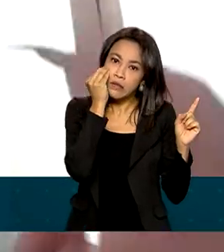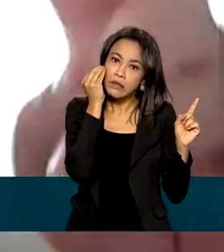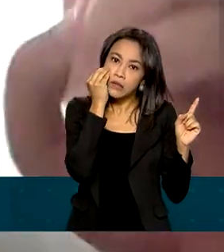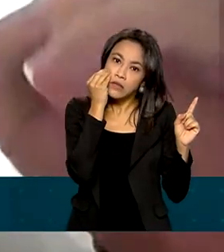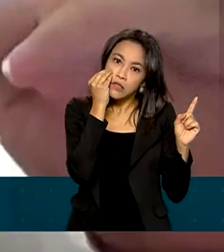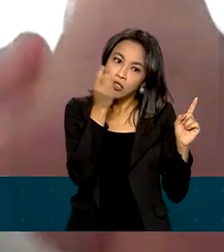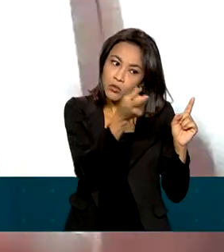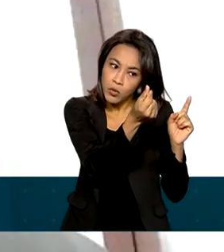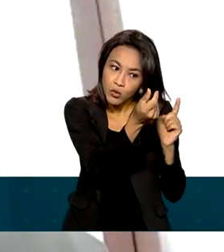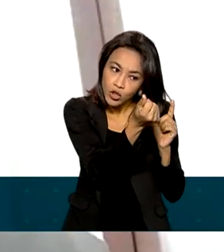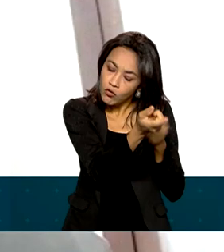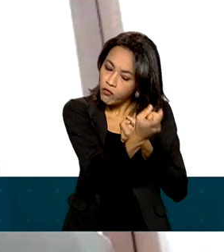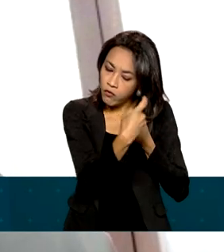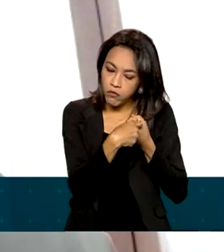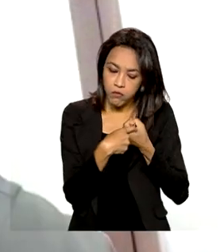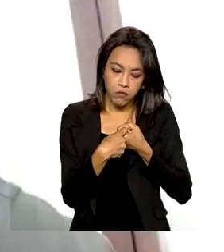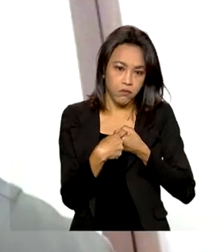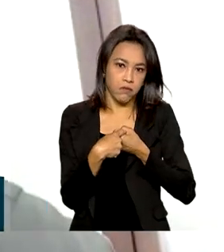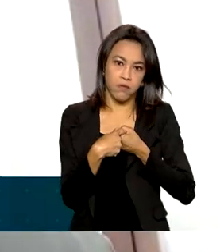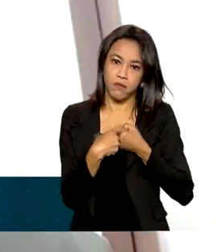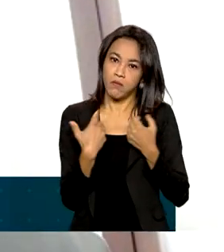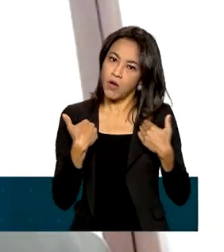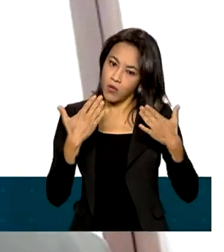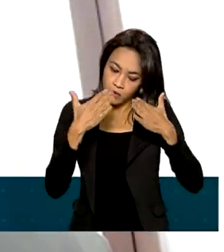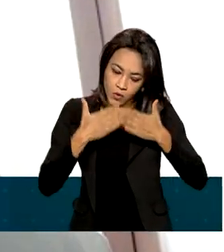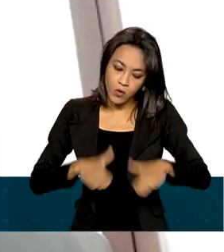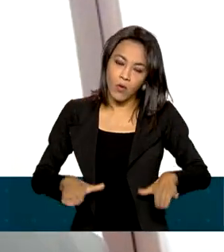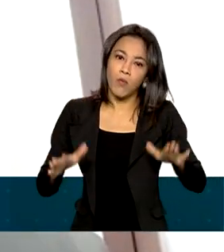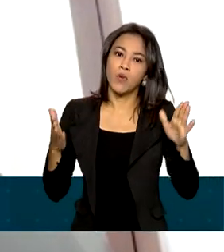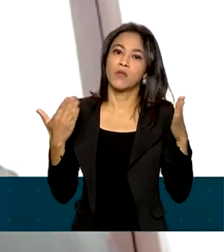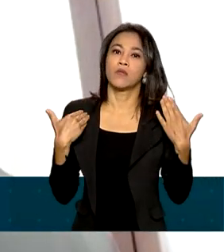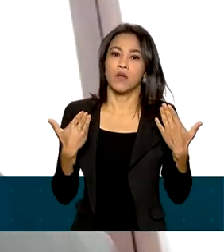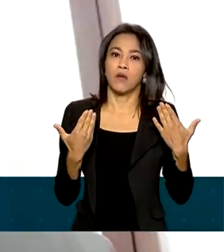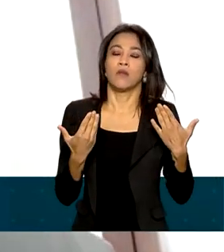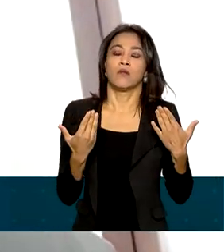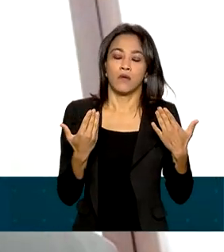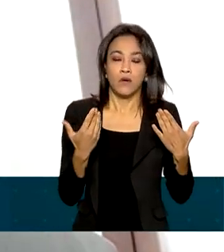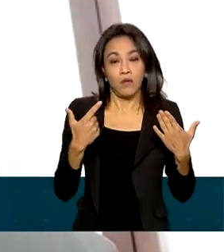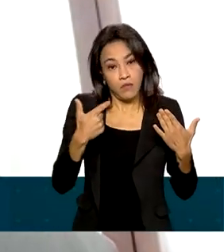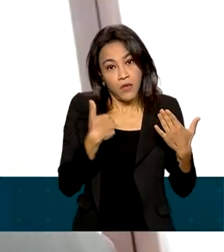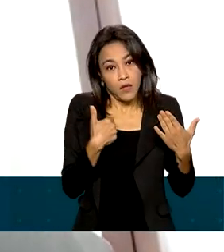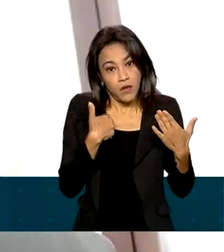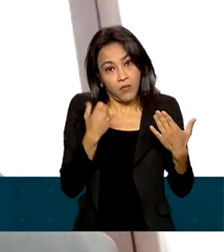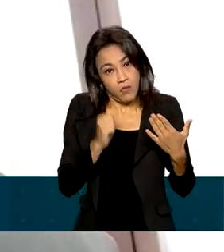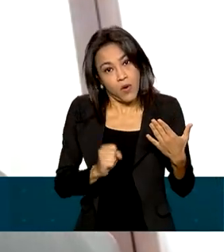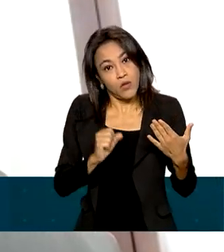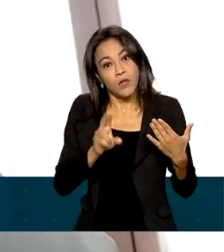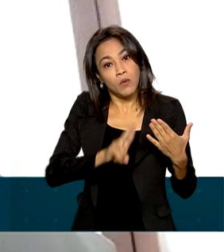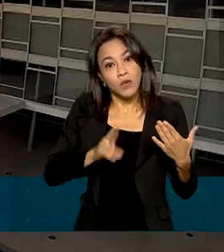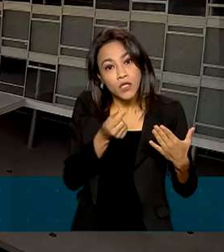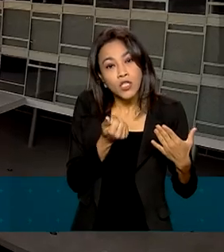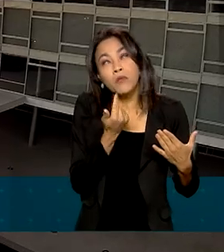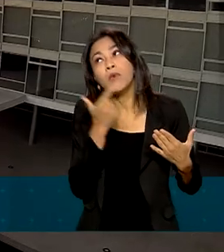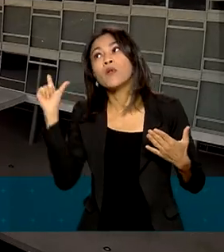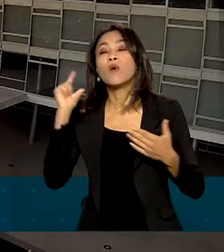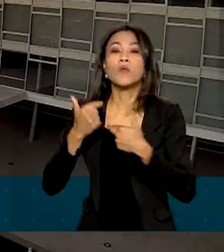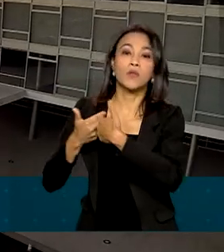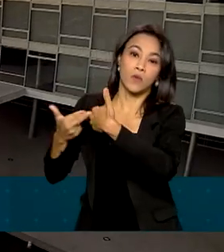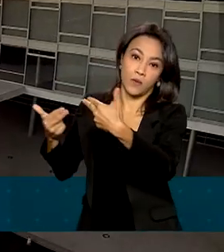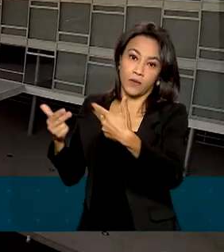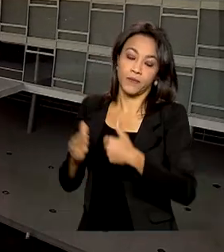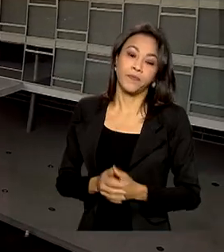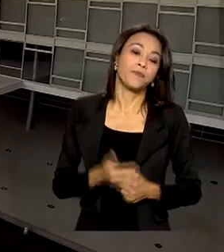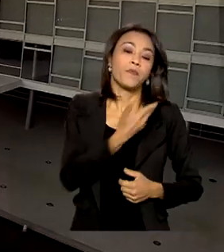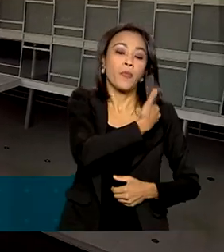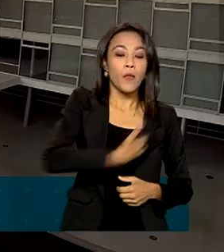ressarcido, entre aspas, com esses valores em crédito para que eu possa usufruir de outra forma. O governo federal